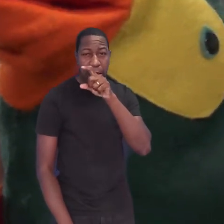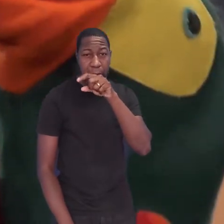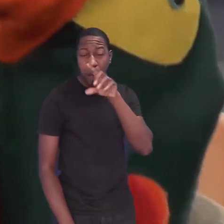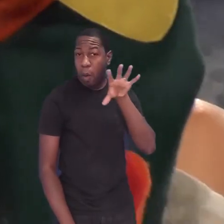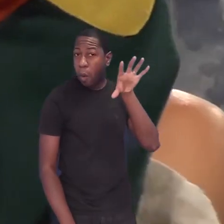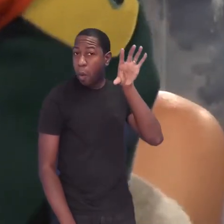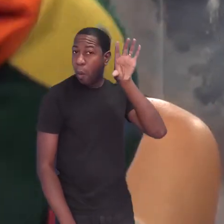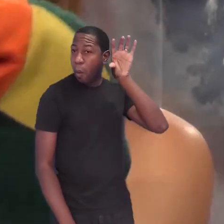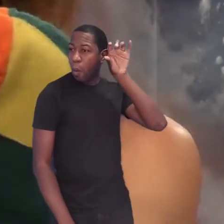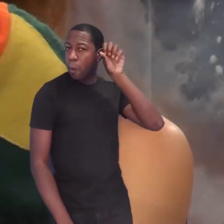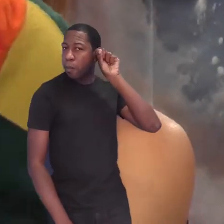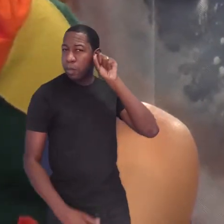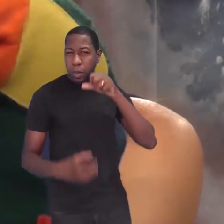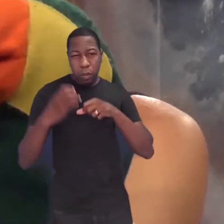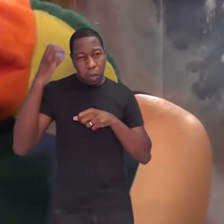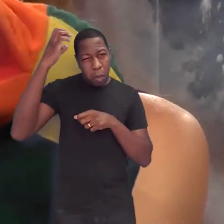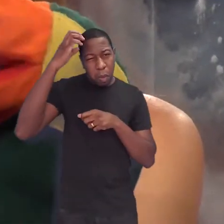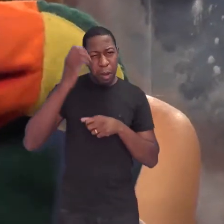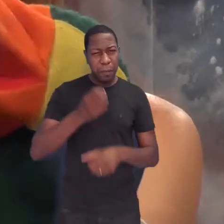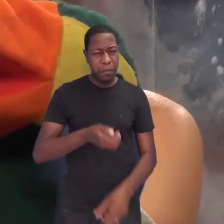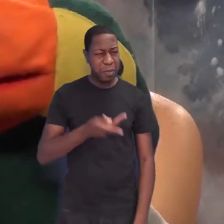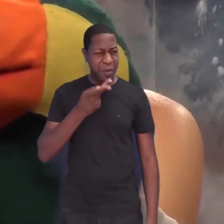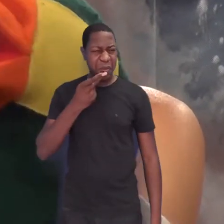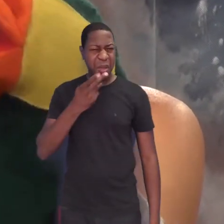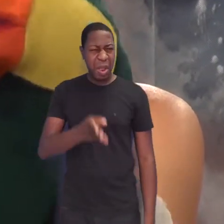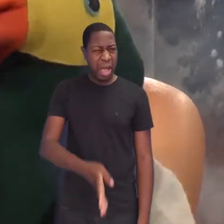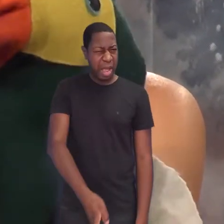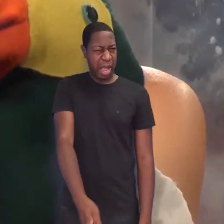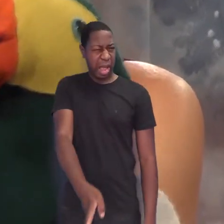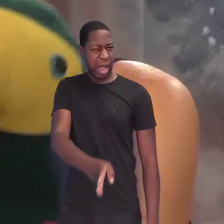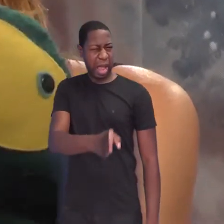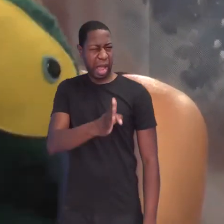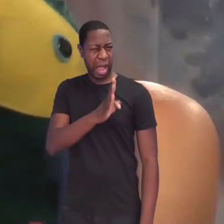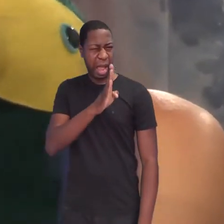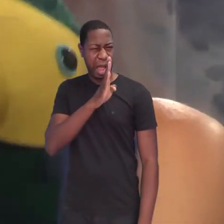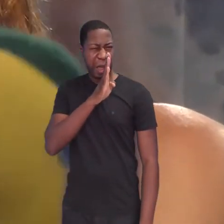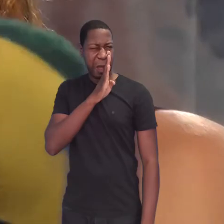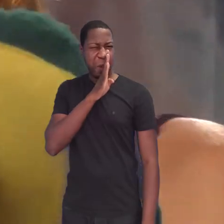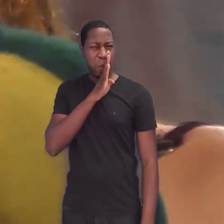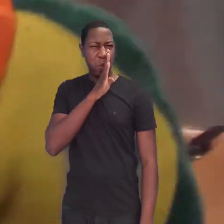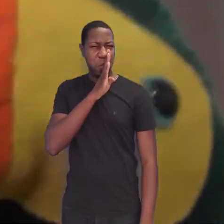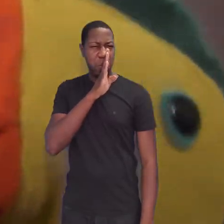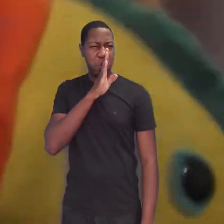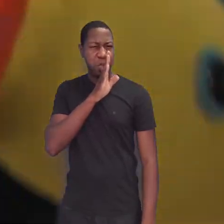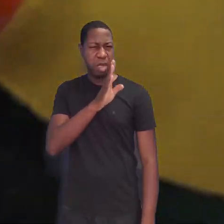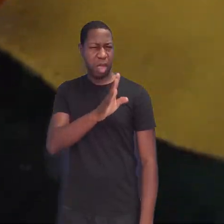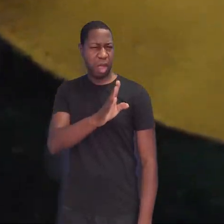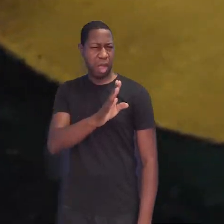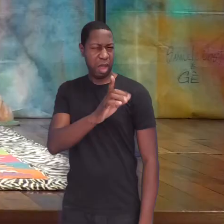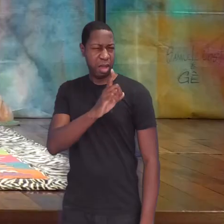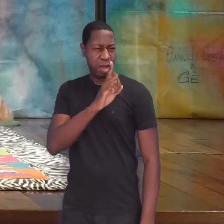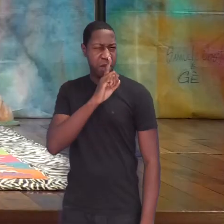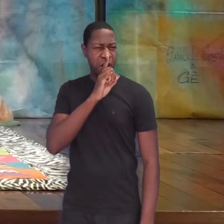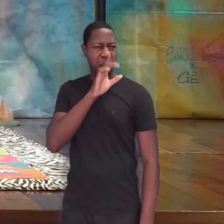gritou. Cala a boca, cala a boca.